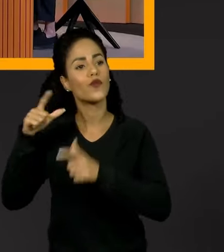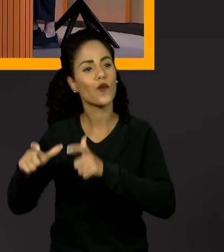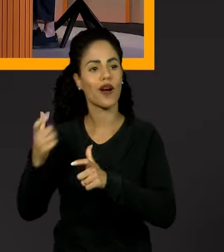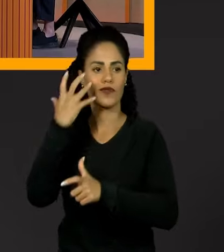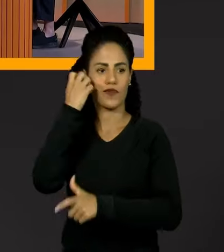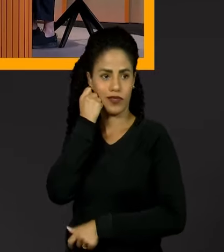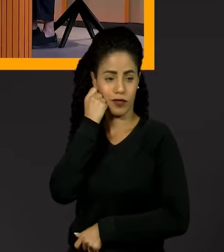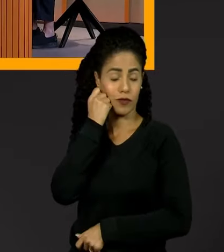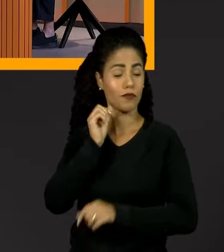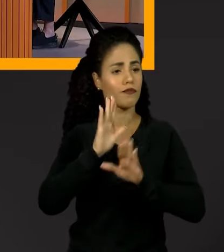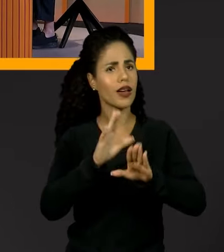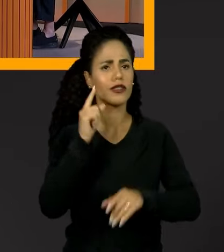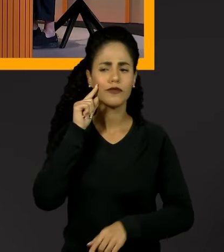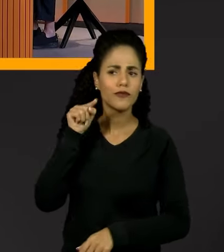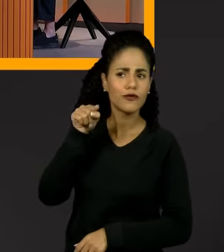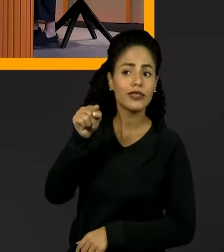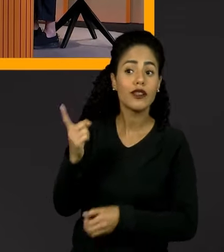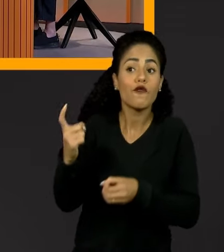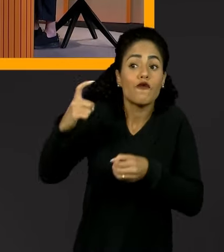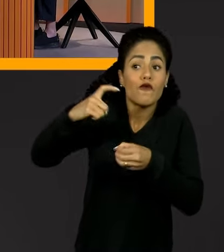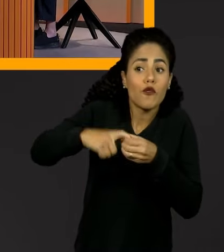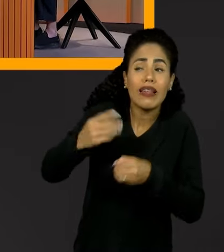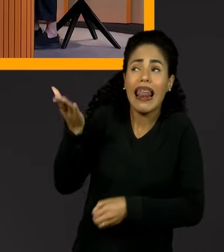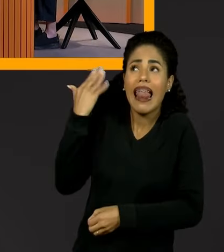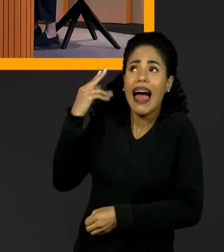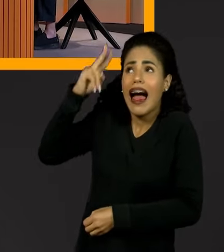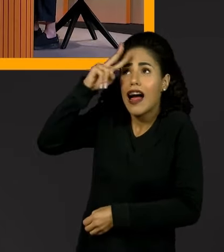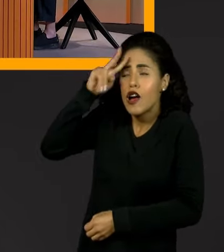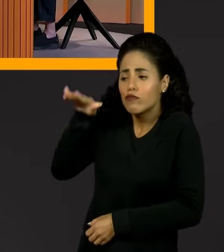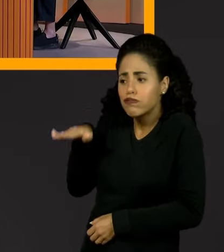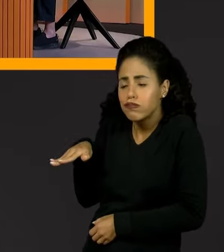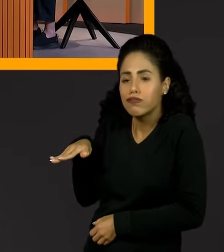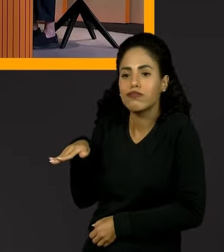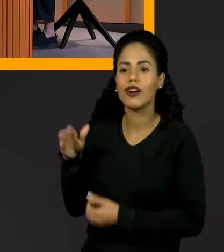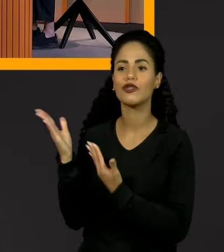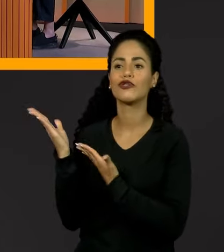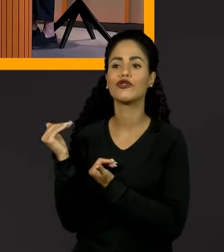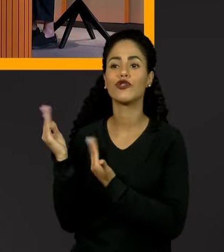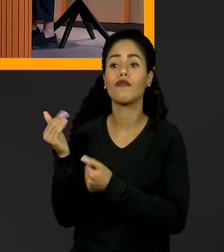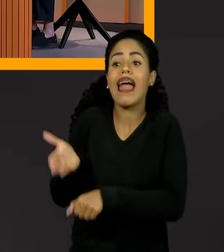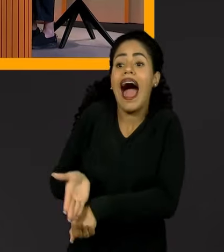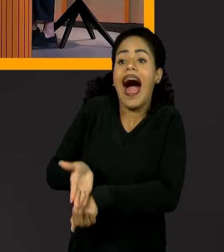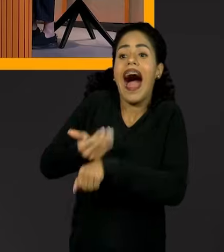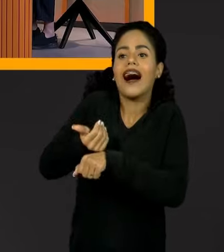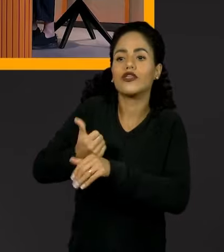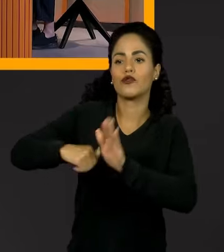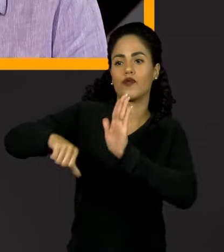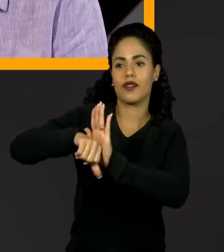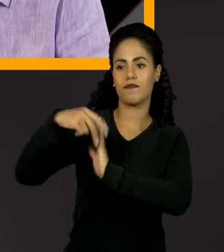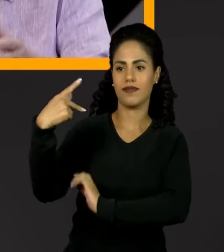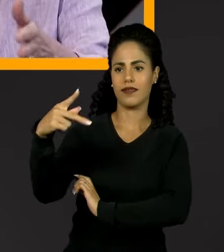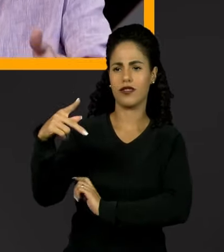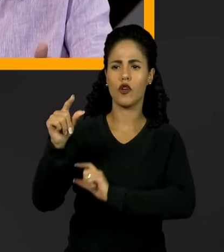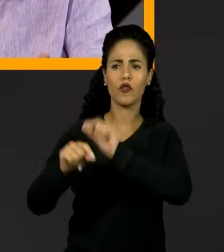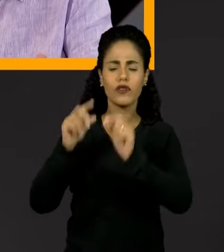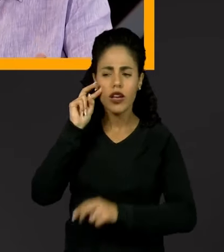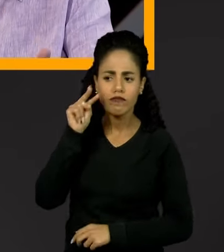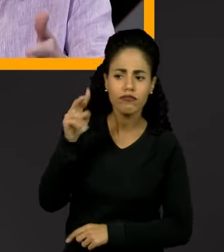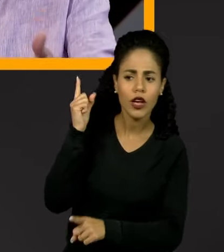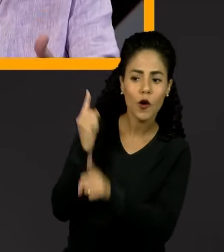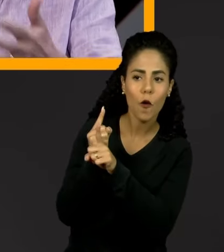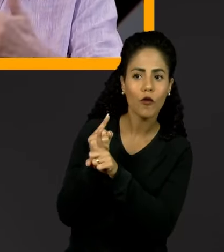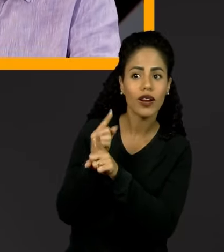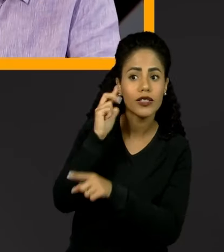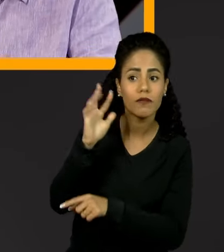Dexter, se você voltasse a ser aquele menino lá, antes daquele primeiro roubo, e você olhasse pra